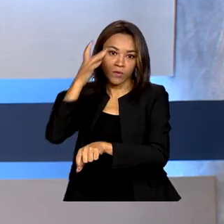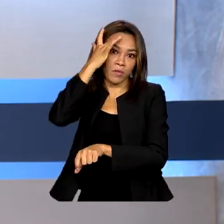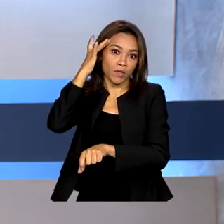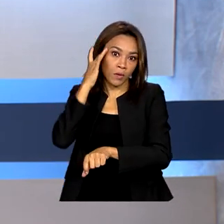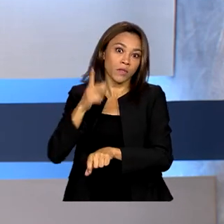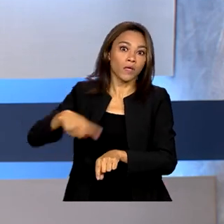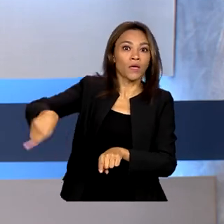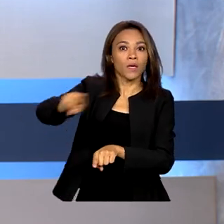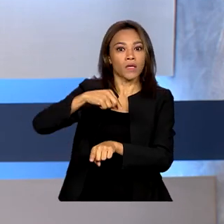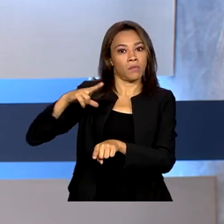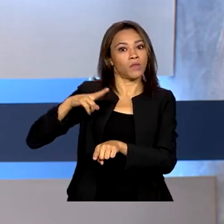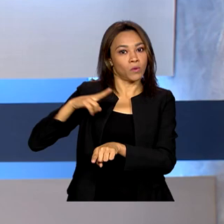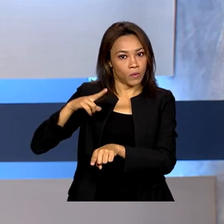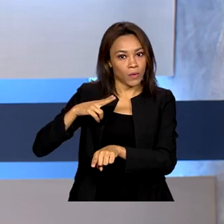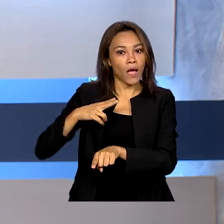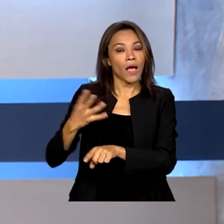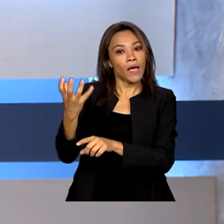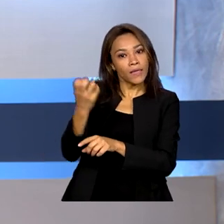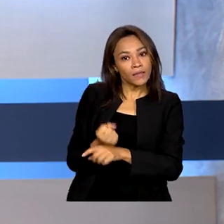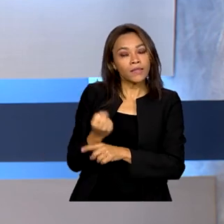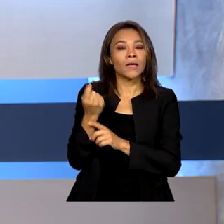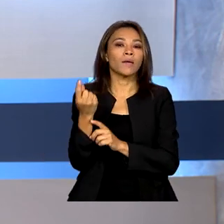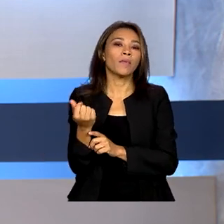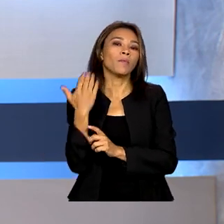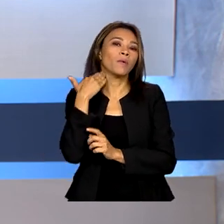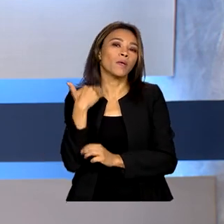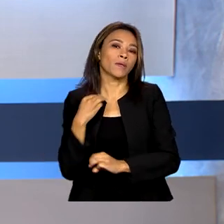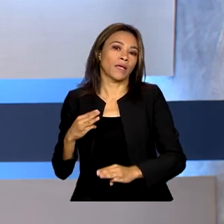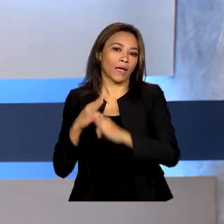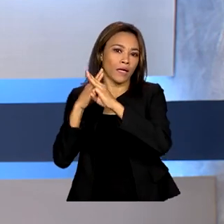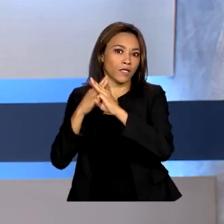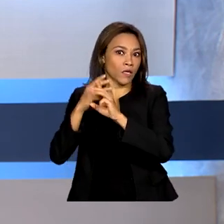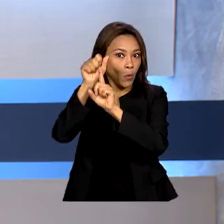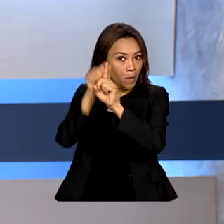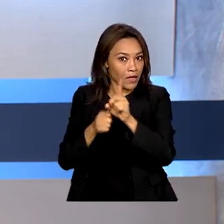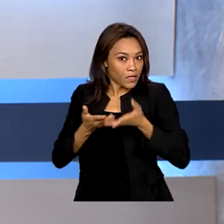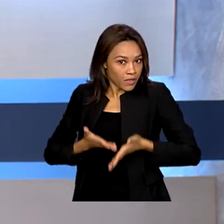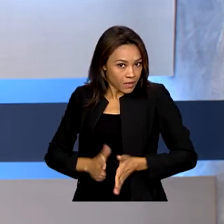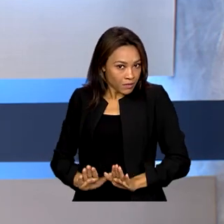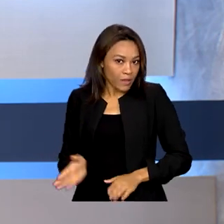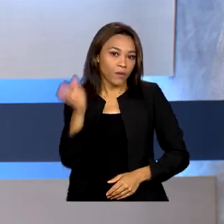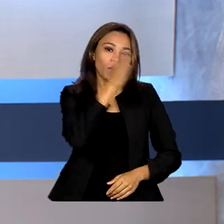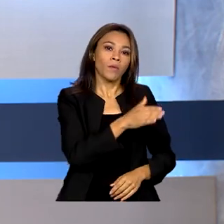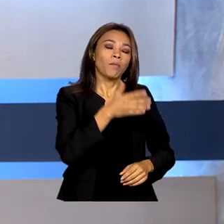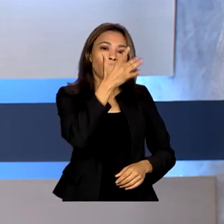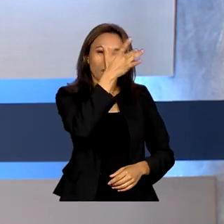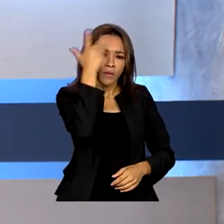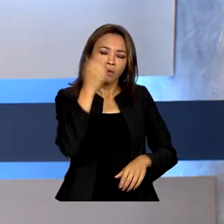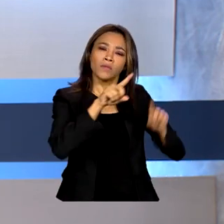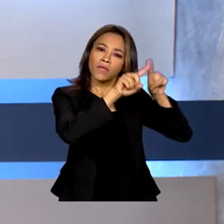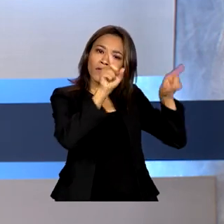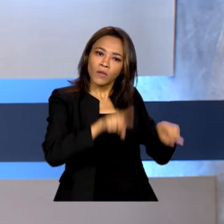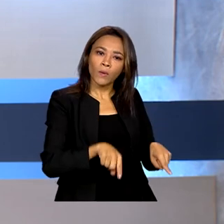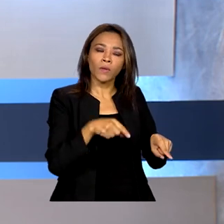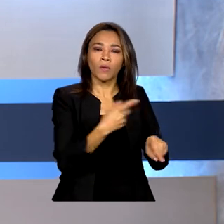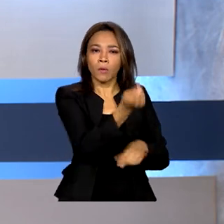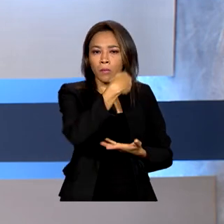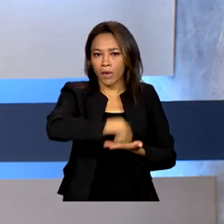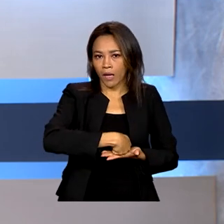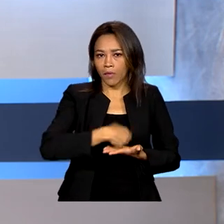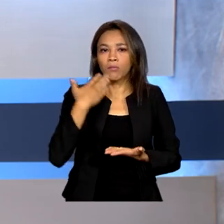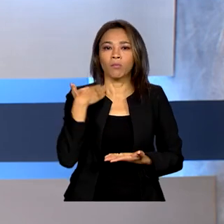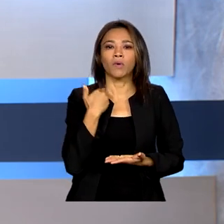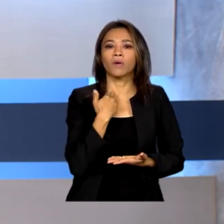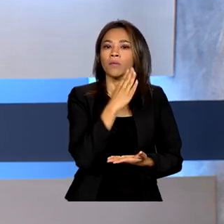iniciativa privada recebem pela Caixa Econômica de acordo com o mês de nascimento. Para servidores públicos, o pagamento é feito pelo Banco do Brasil,